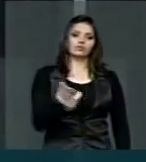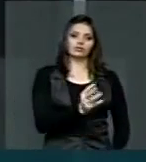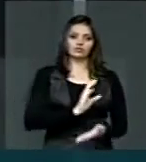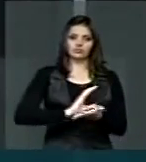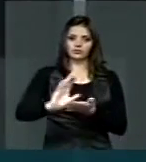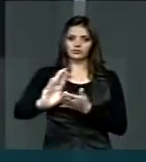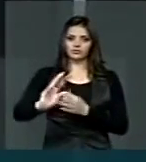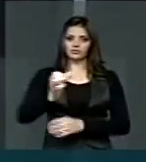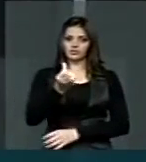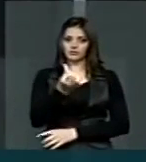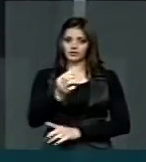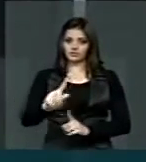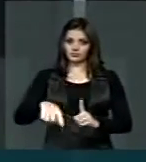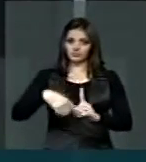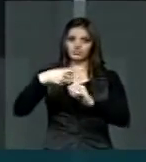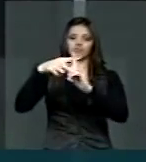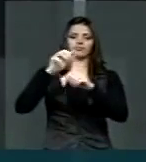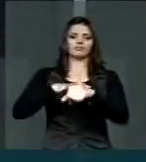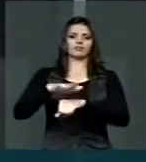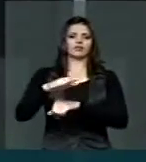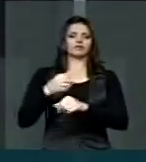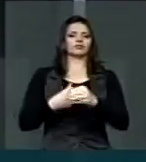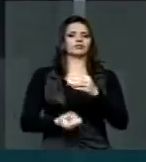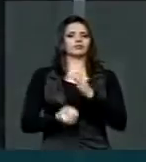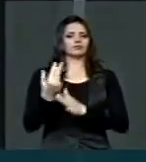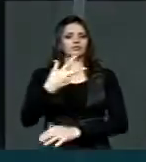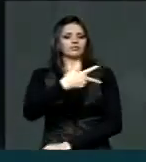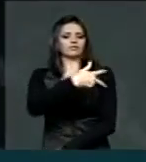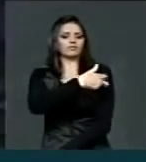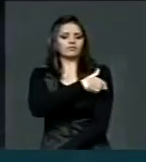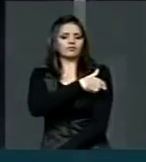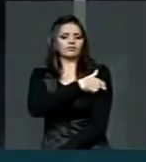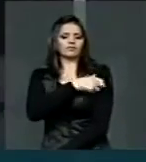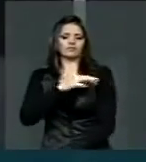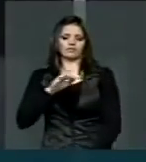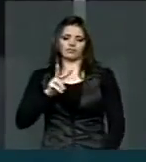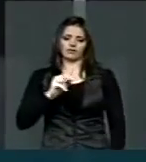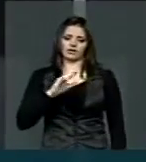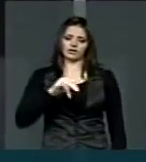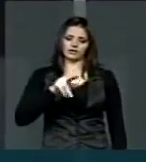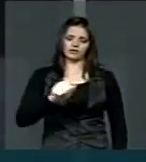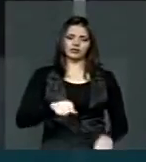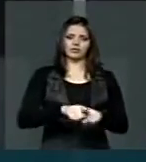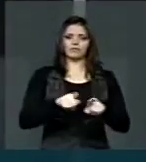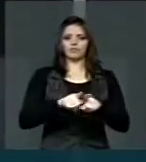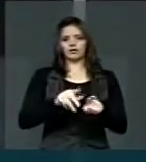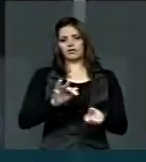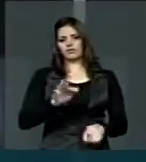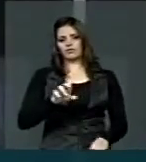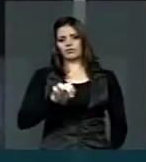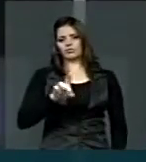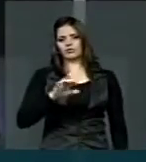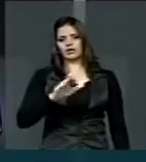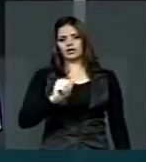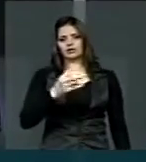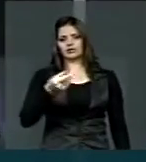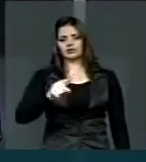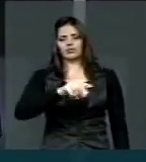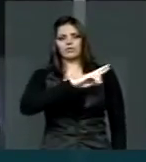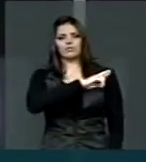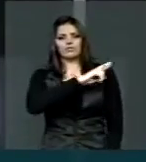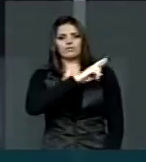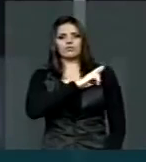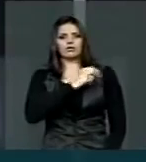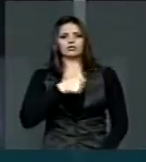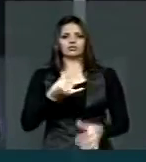seis vezes mais a produção nacional da vacina e a Fundação Ataúfo de Paiva se tornou responsável pela